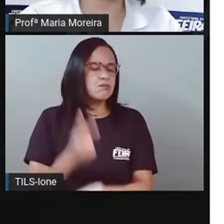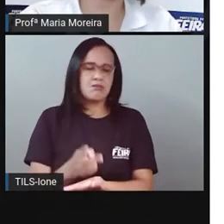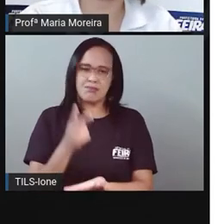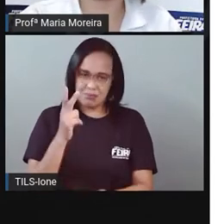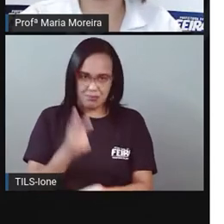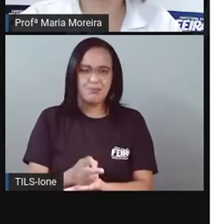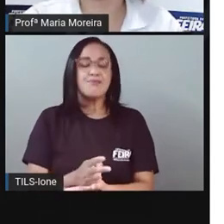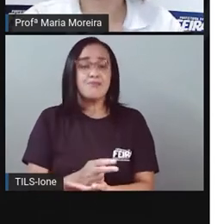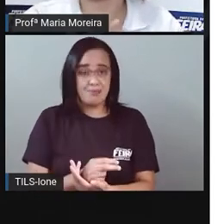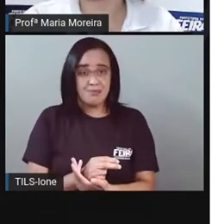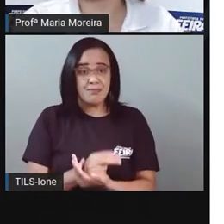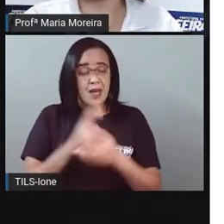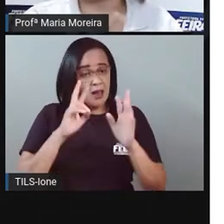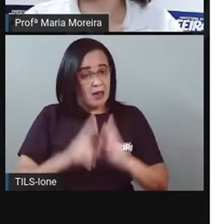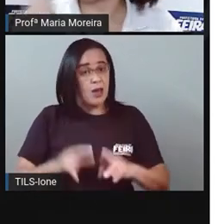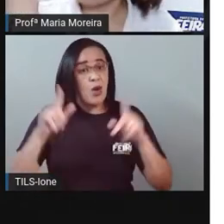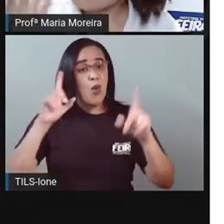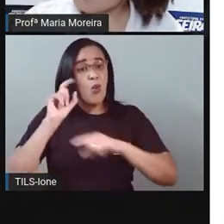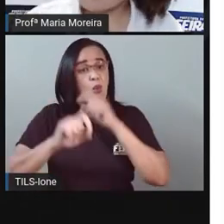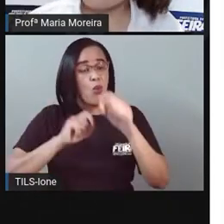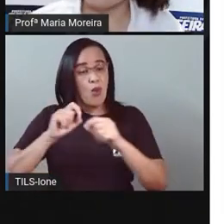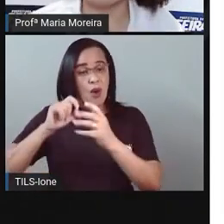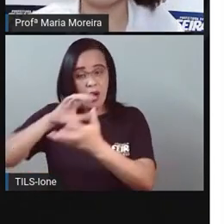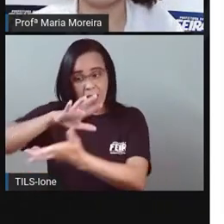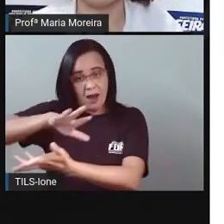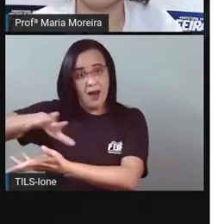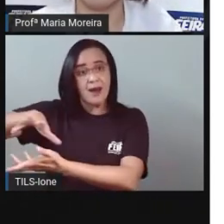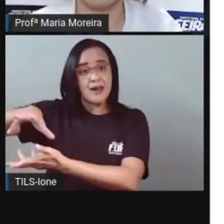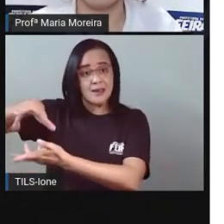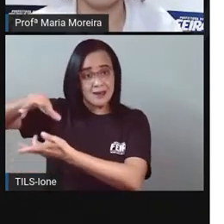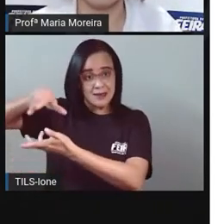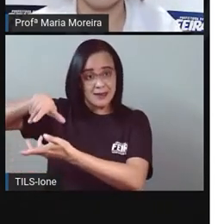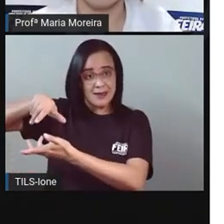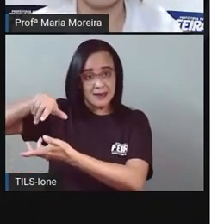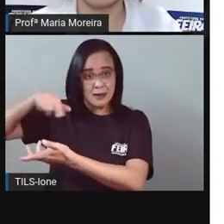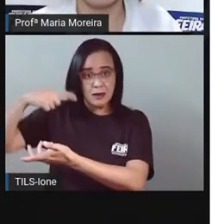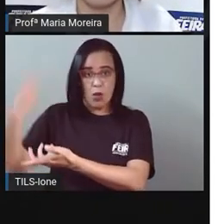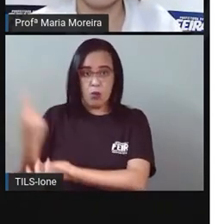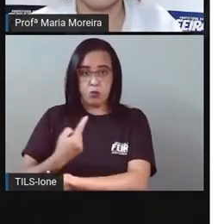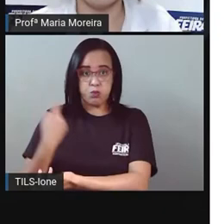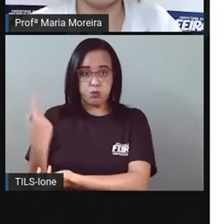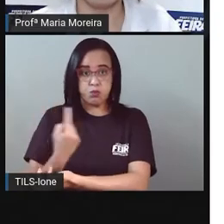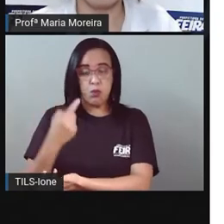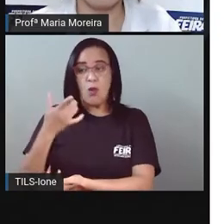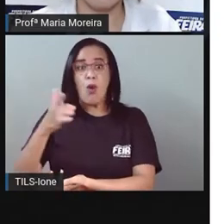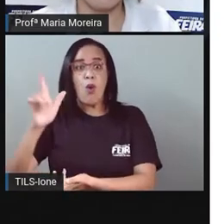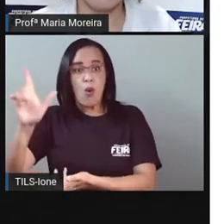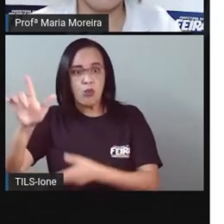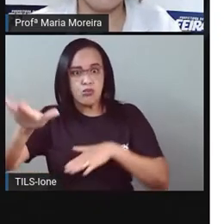A diferença é que a Terra faz isso e faz um outro movimento também ao mesmo tempo, tá?